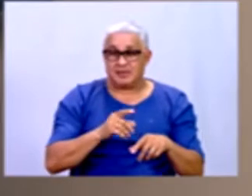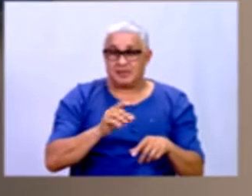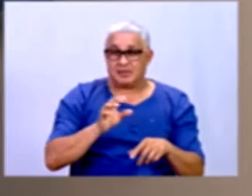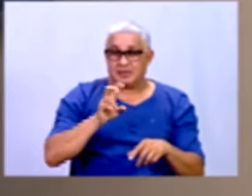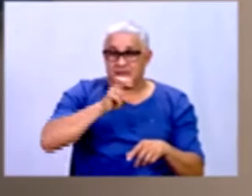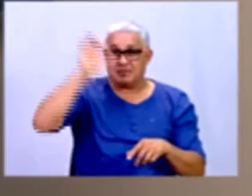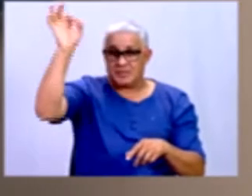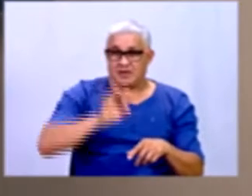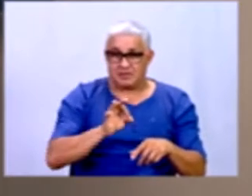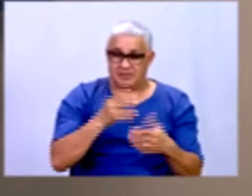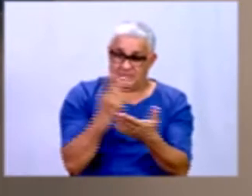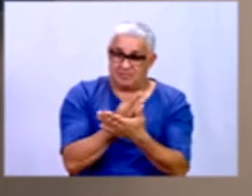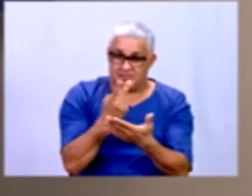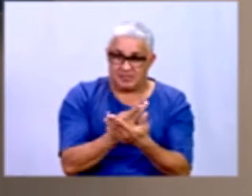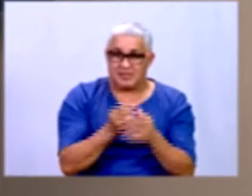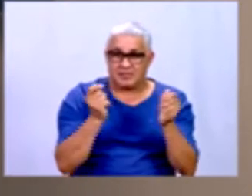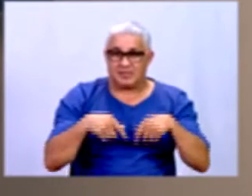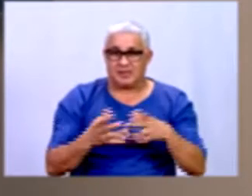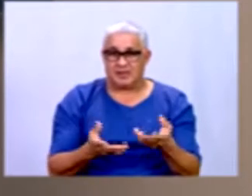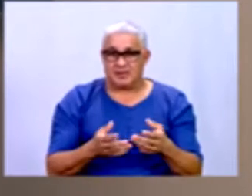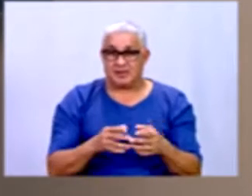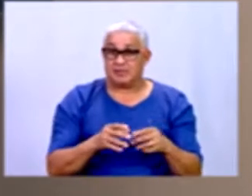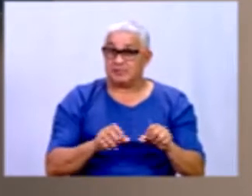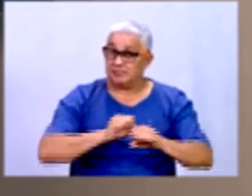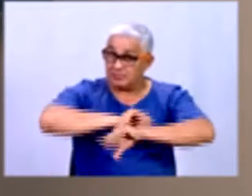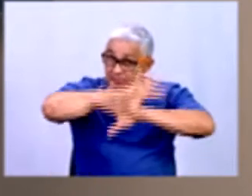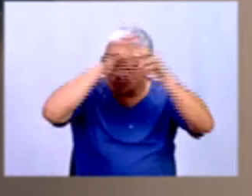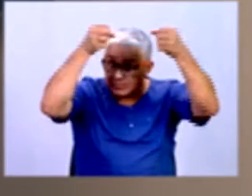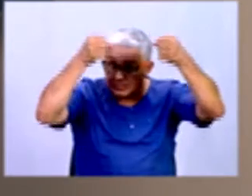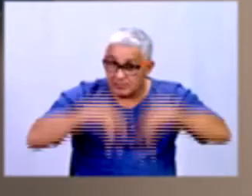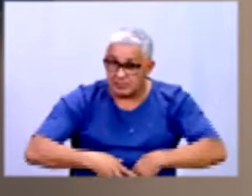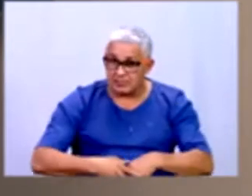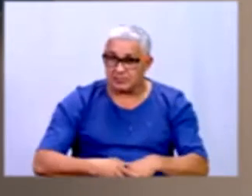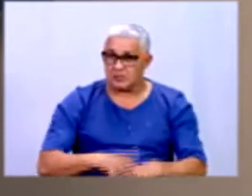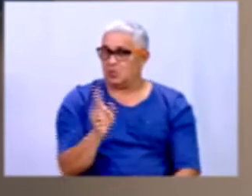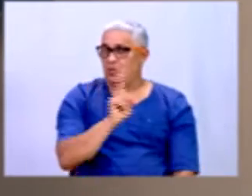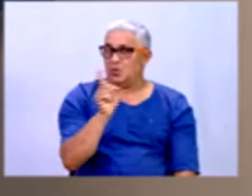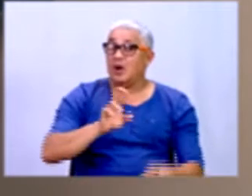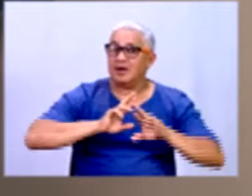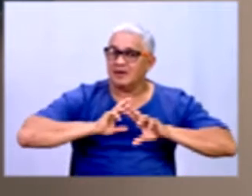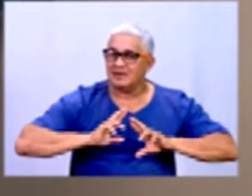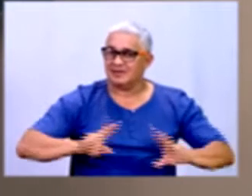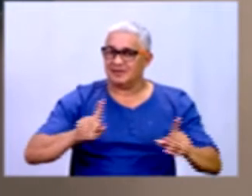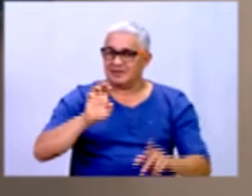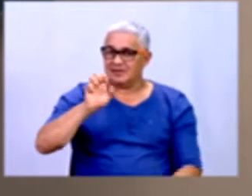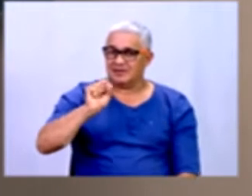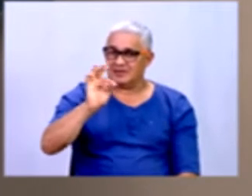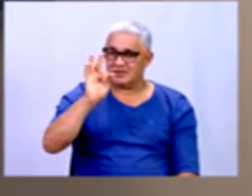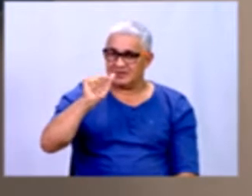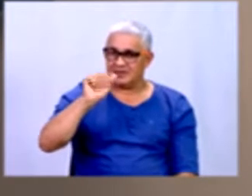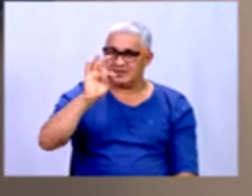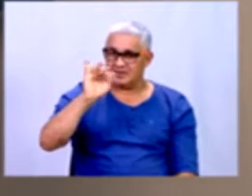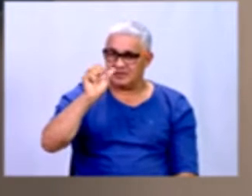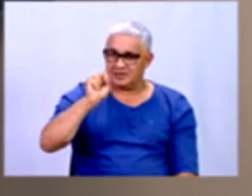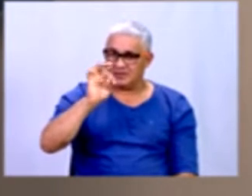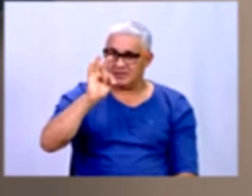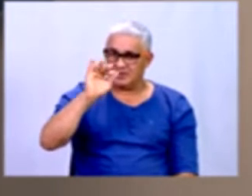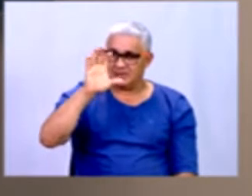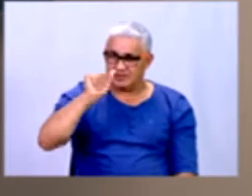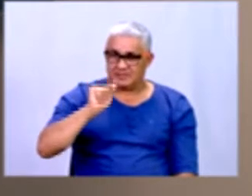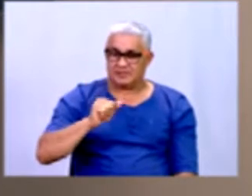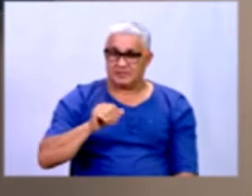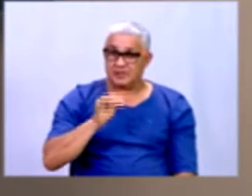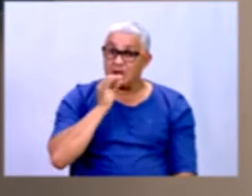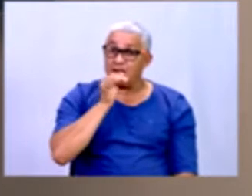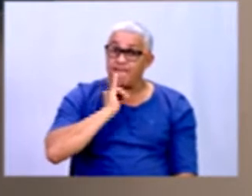estatística, gente, não... nós vamos falar, deixar bem claro para vocês aqui que não é isso. A gente vai tentar exemplificar